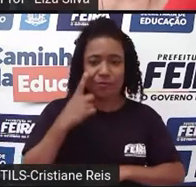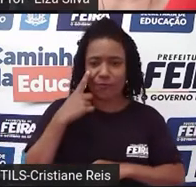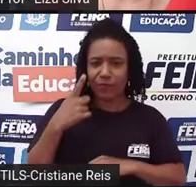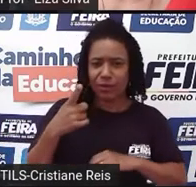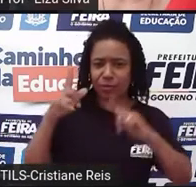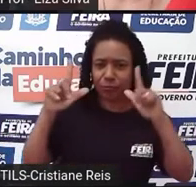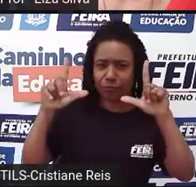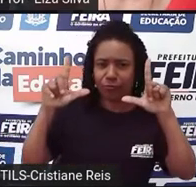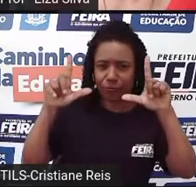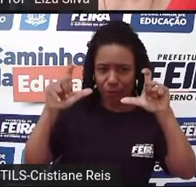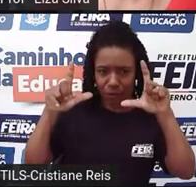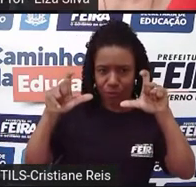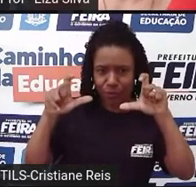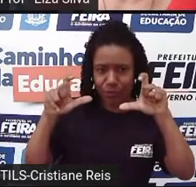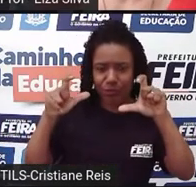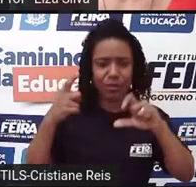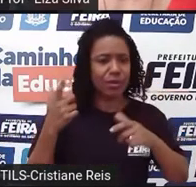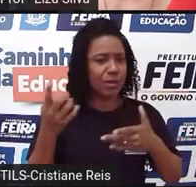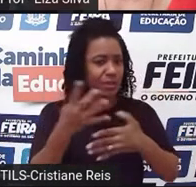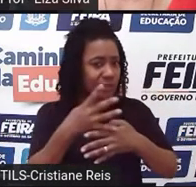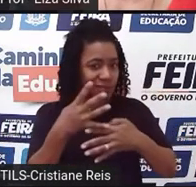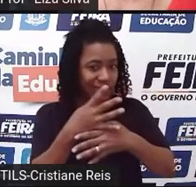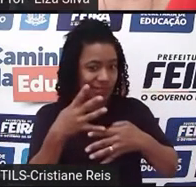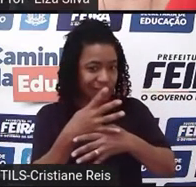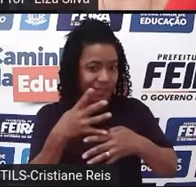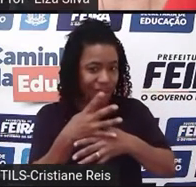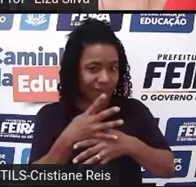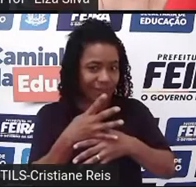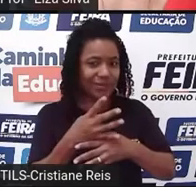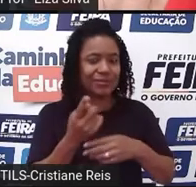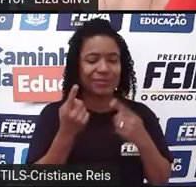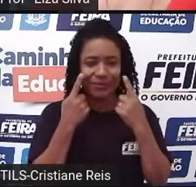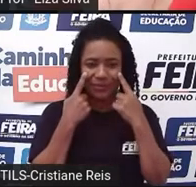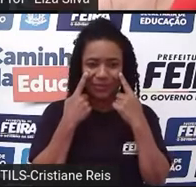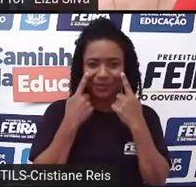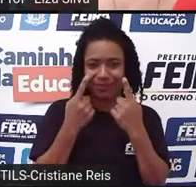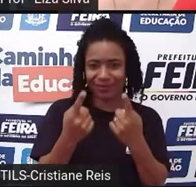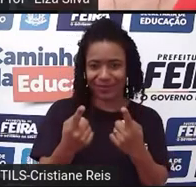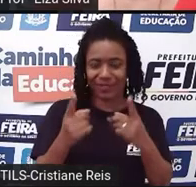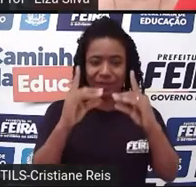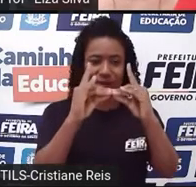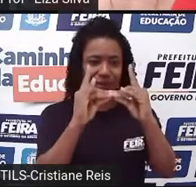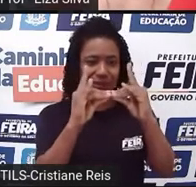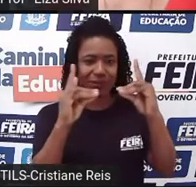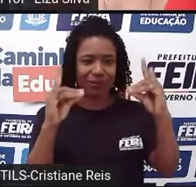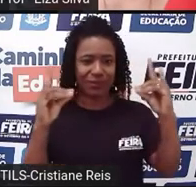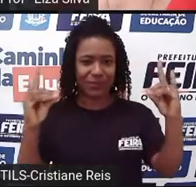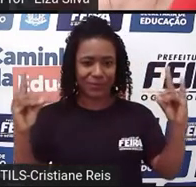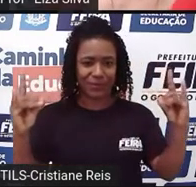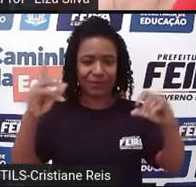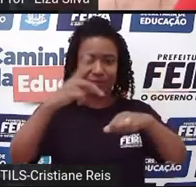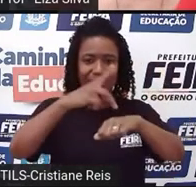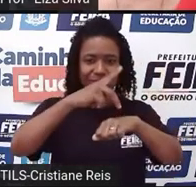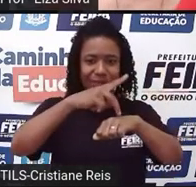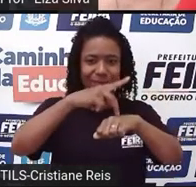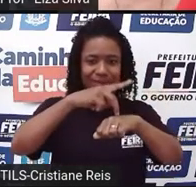a Stone Bridge, a ponte de pedra, que é um dos pontos turísticos desse lugar.